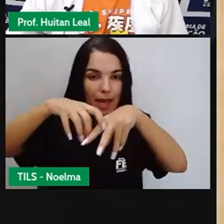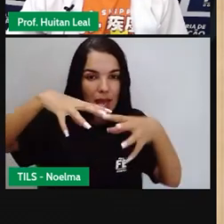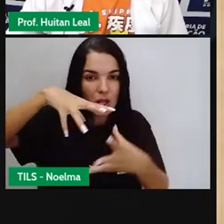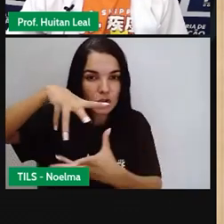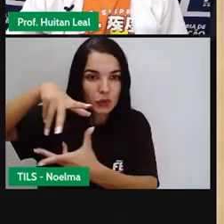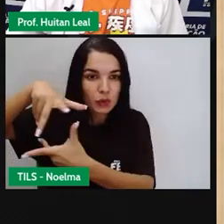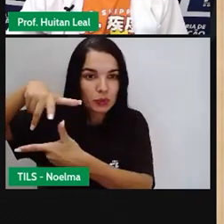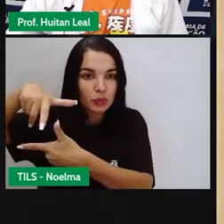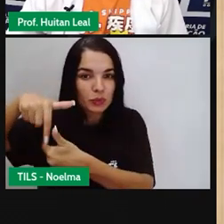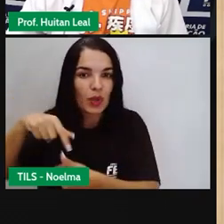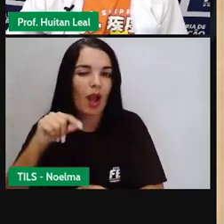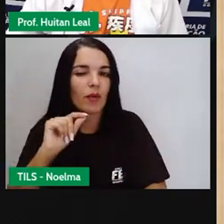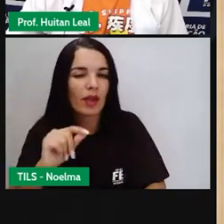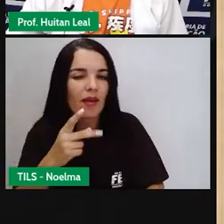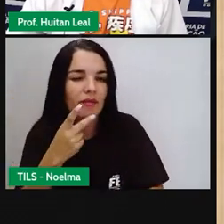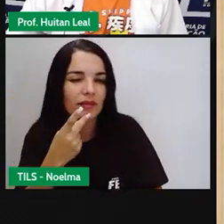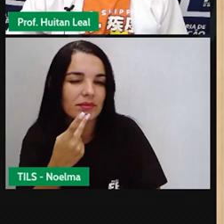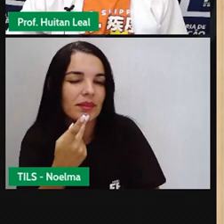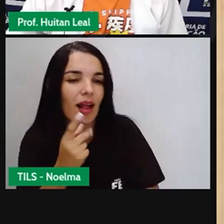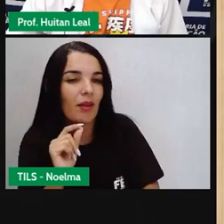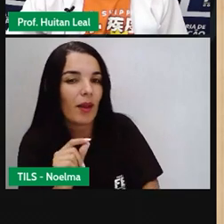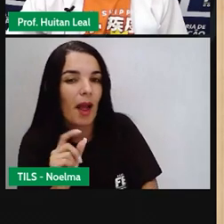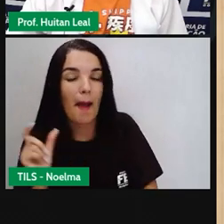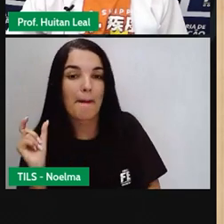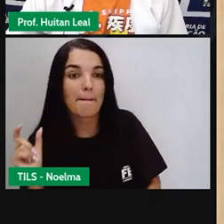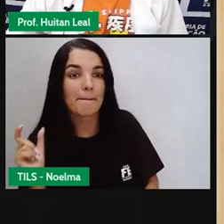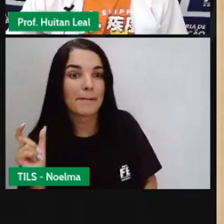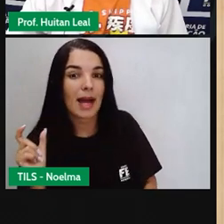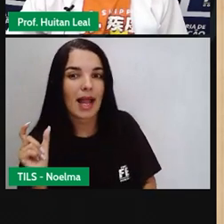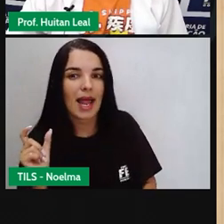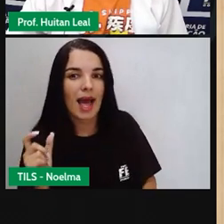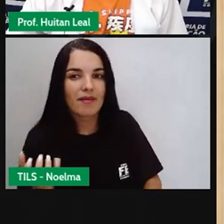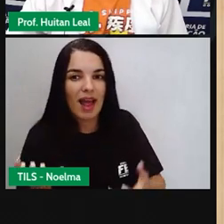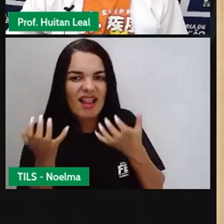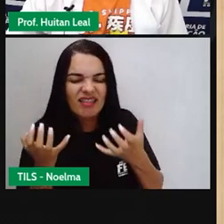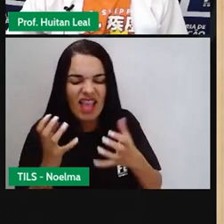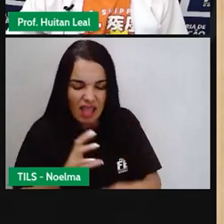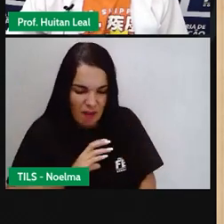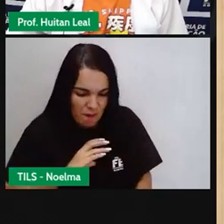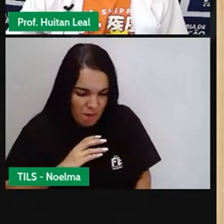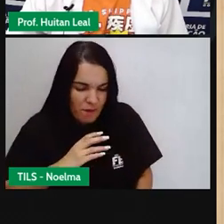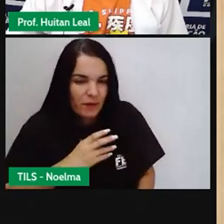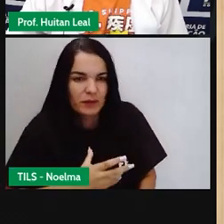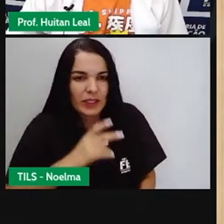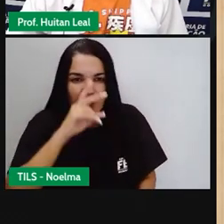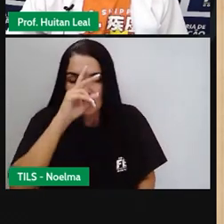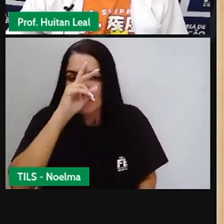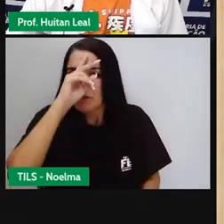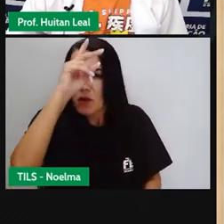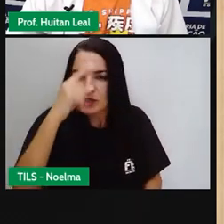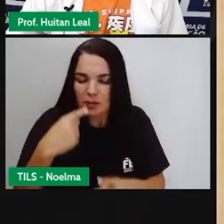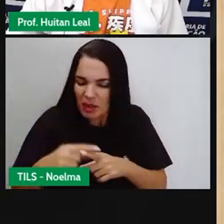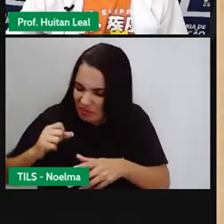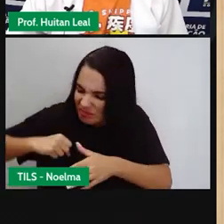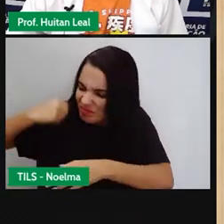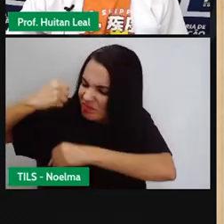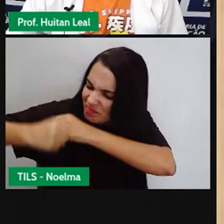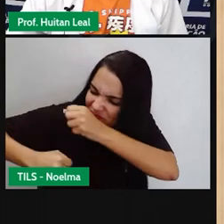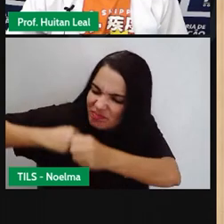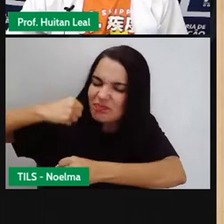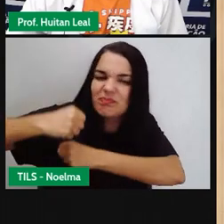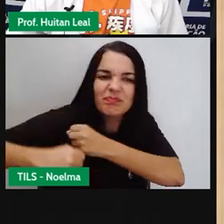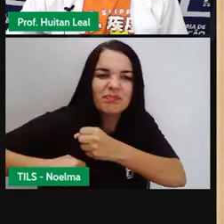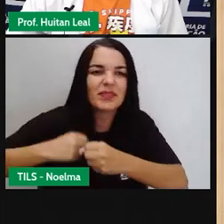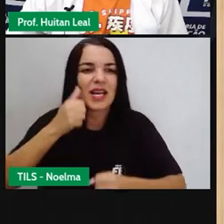se utiliza da força da palavra para ganhar o mundo. Em sua jornada, a força da